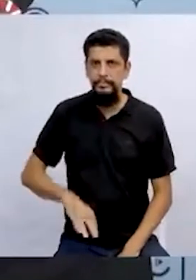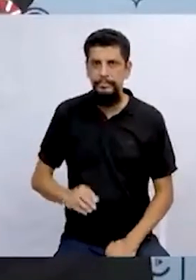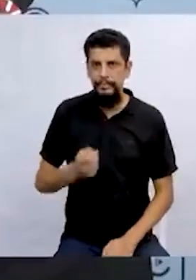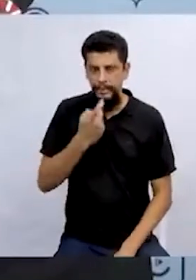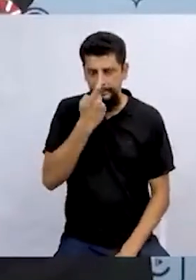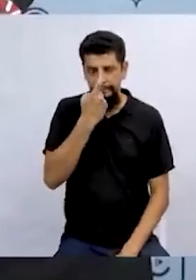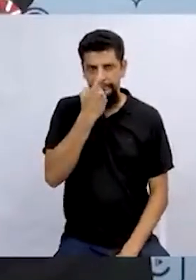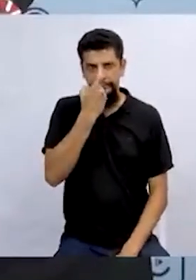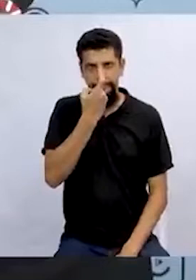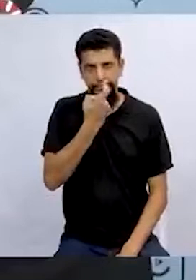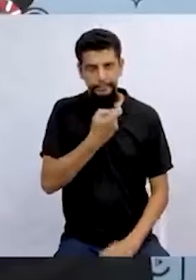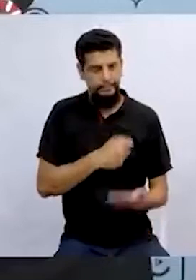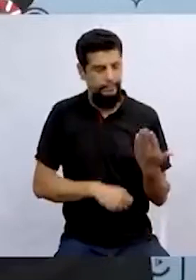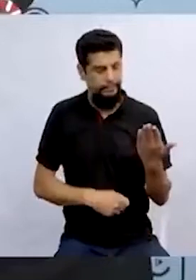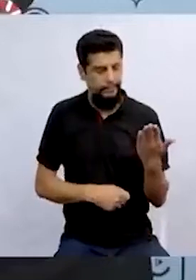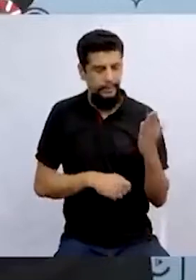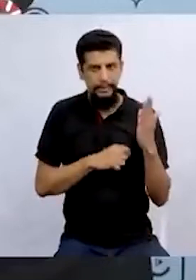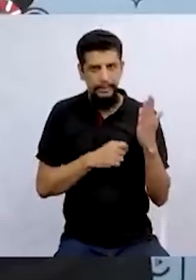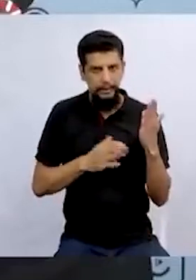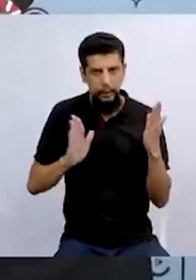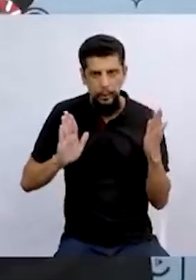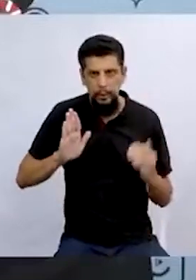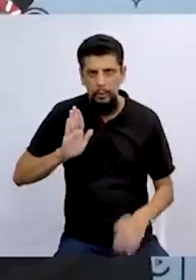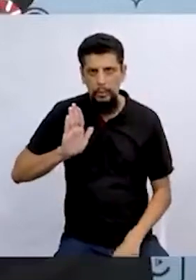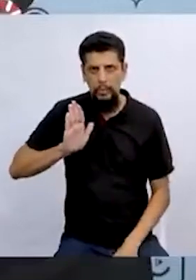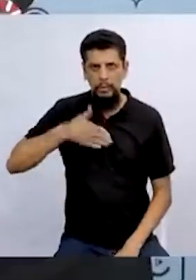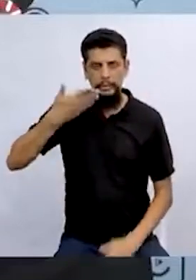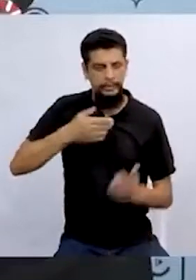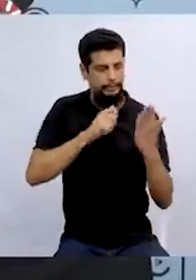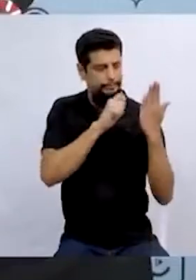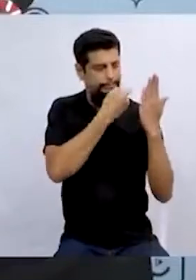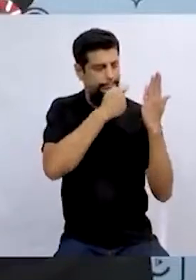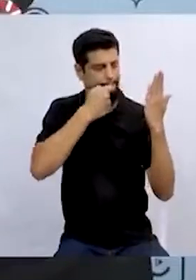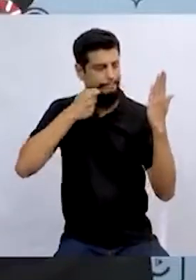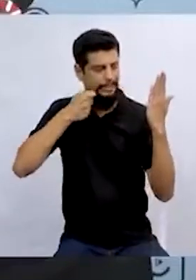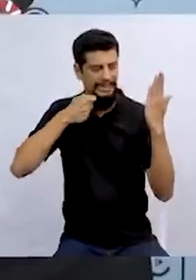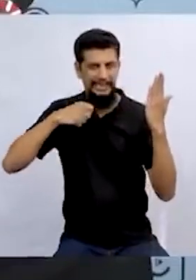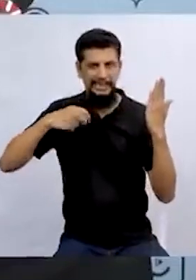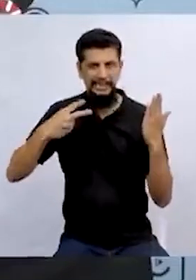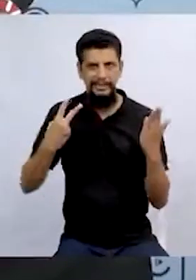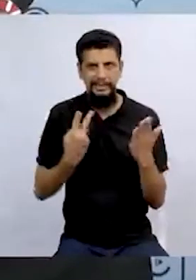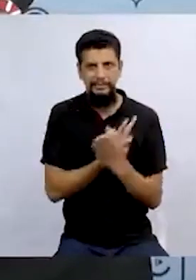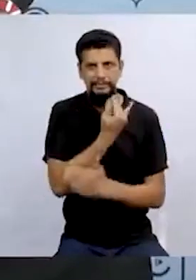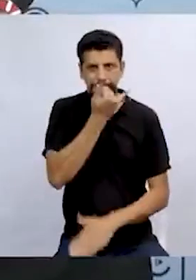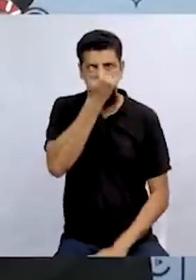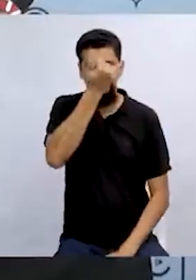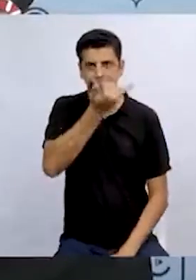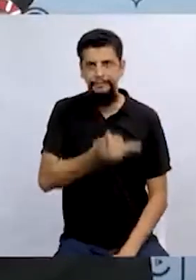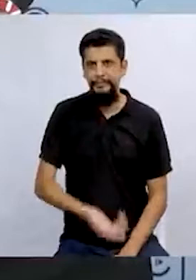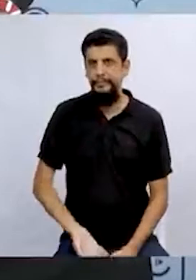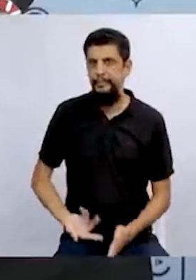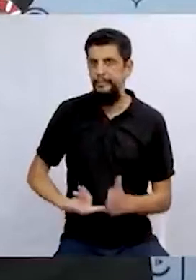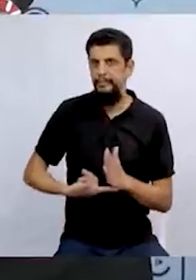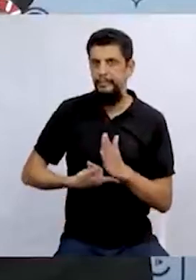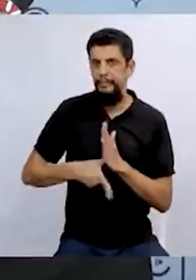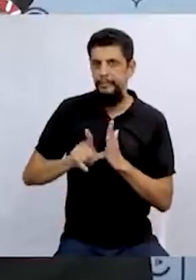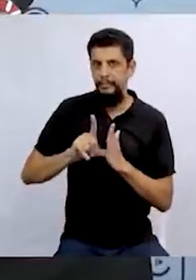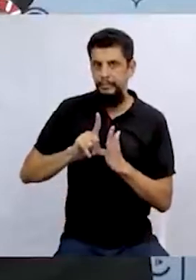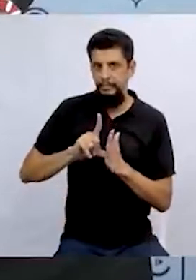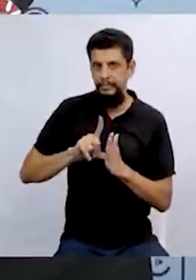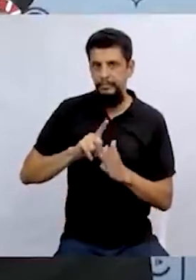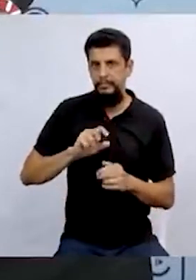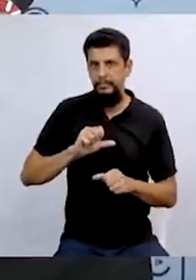E a bruxa, esculhambada de susto, borrava o rosto inteiro de batom. Antes